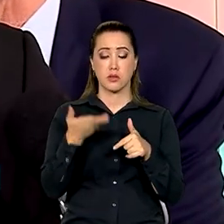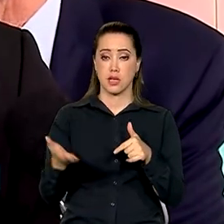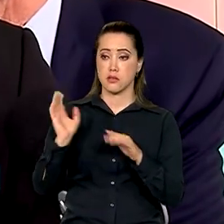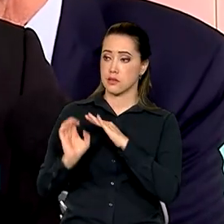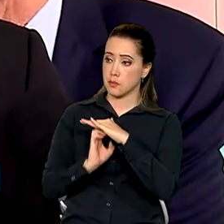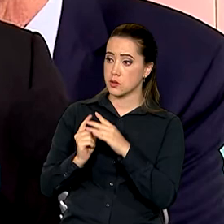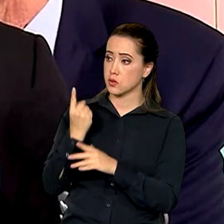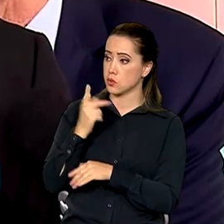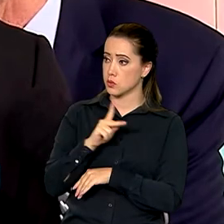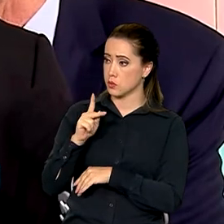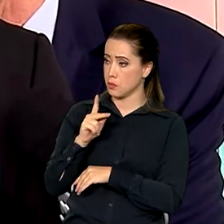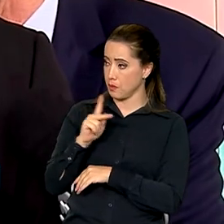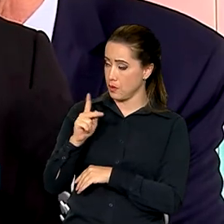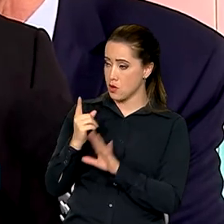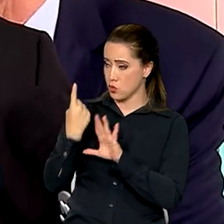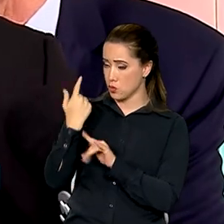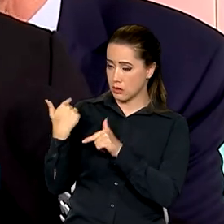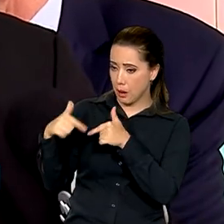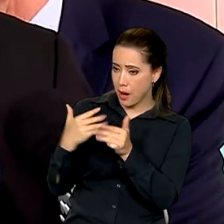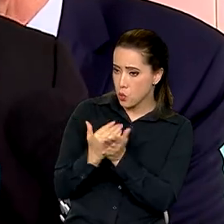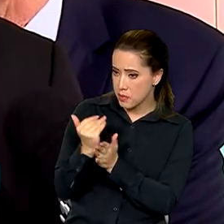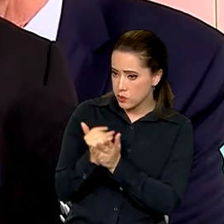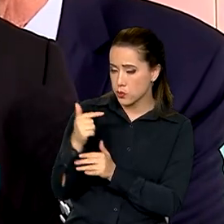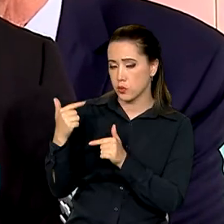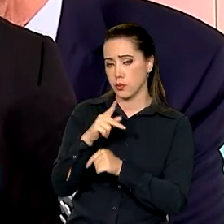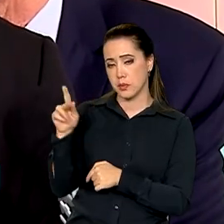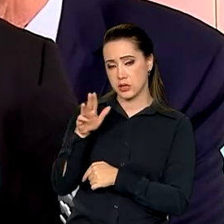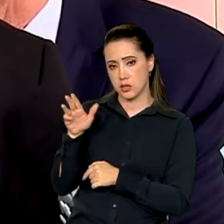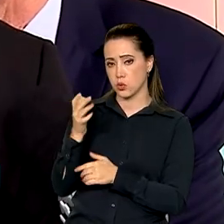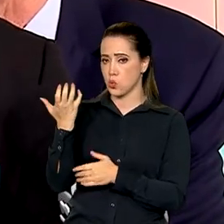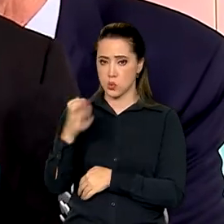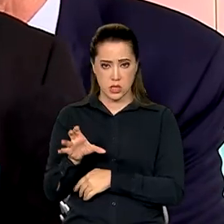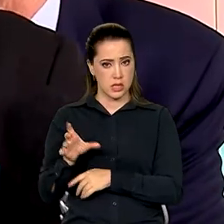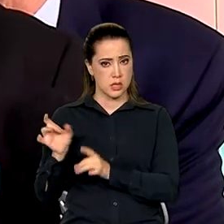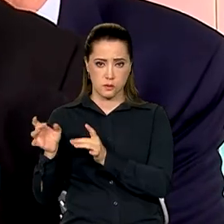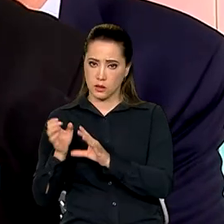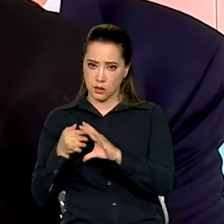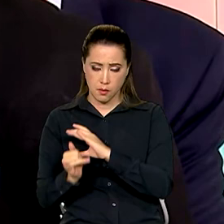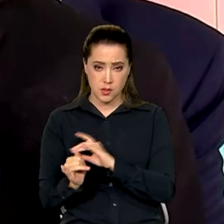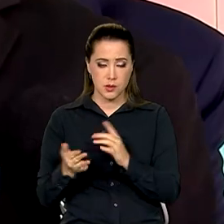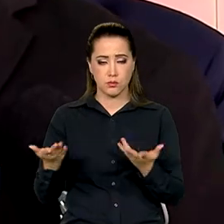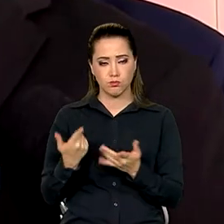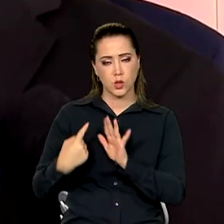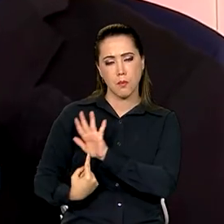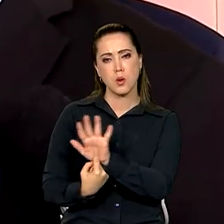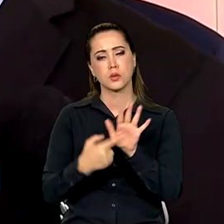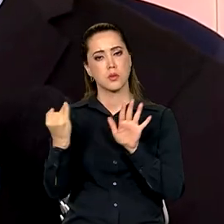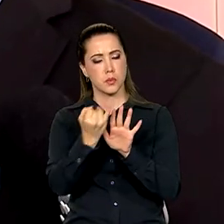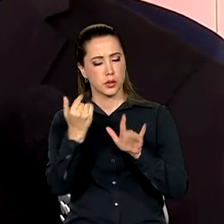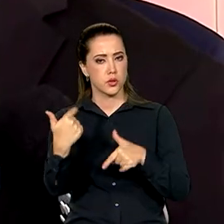atos do presidente Lula foi retirá-la da lista das empresas que seriam privatizadas. Então, acho que é uma sinalização muito